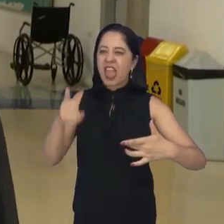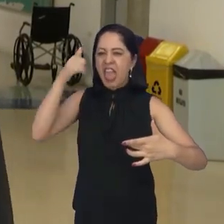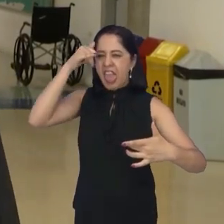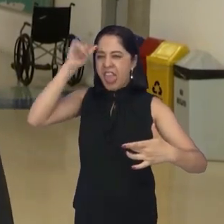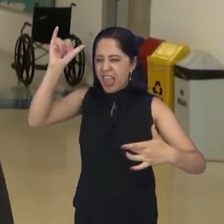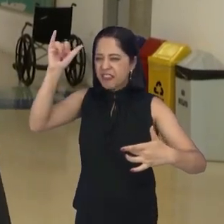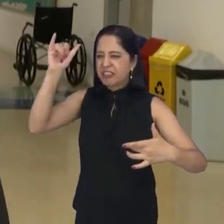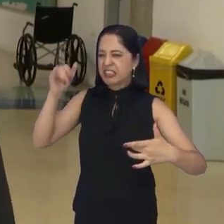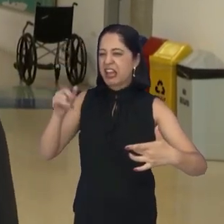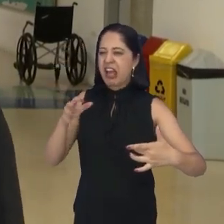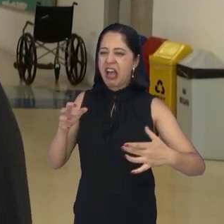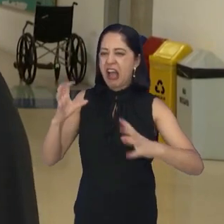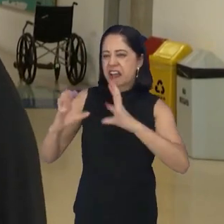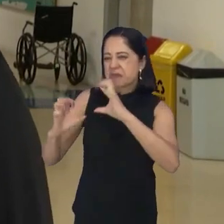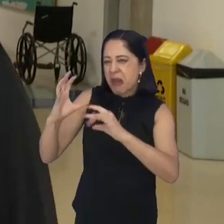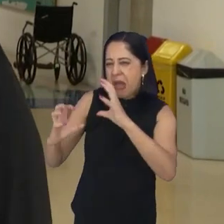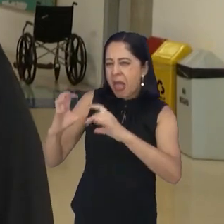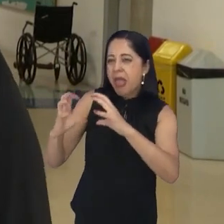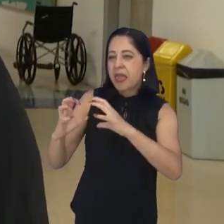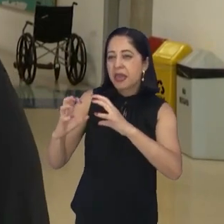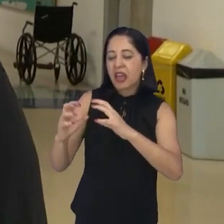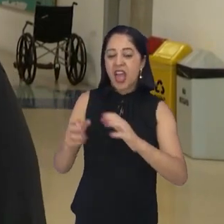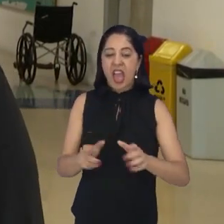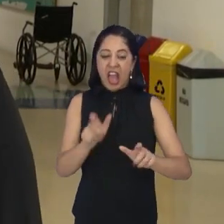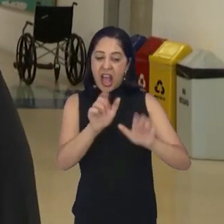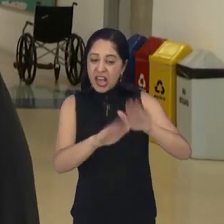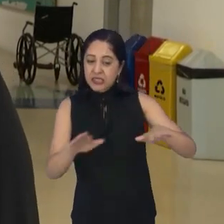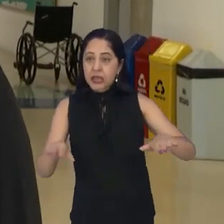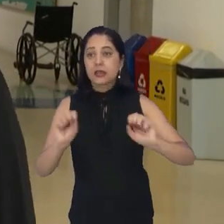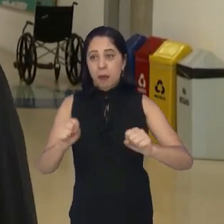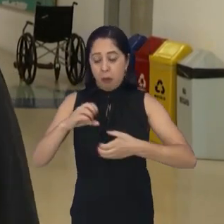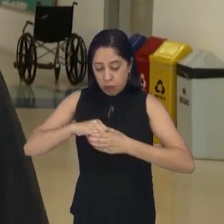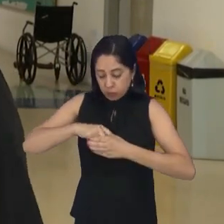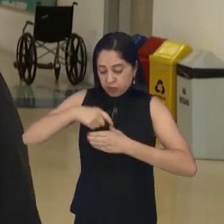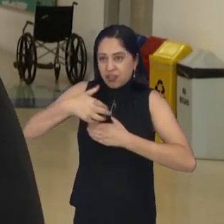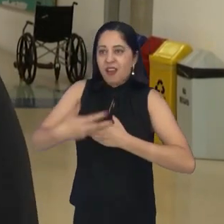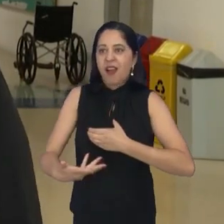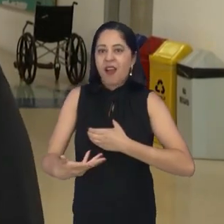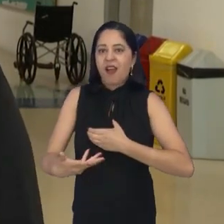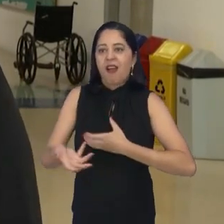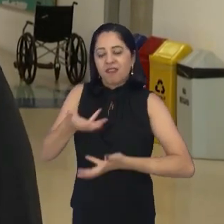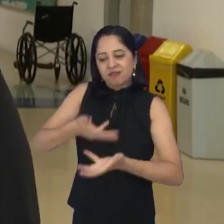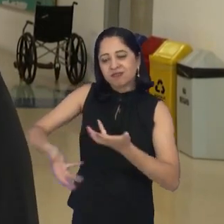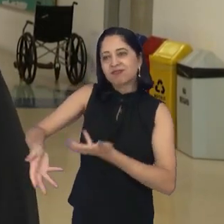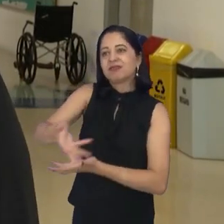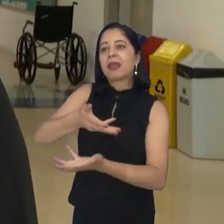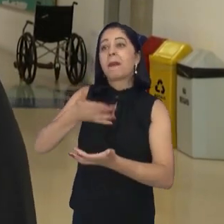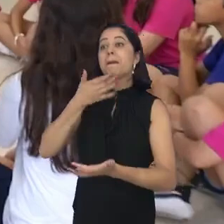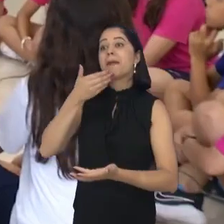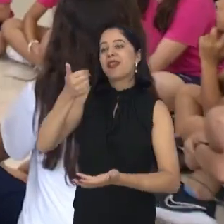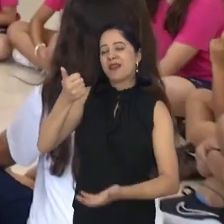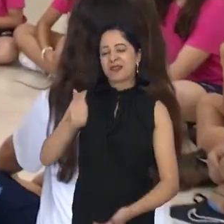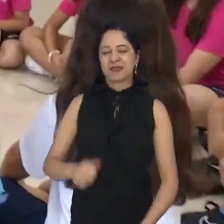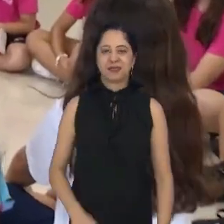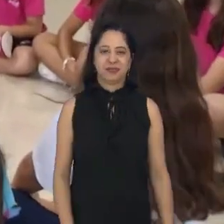menos intolerantes, que sabem falar algo que incomoda, e com isso as relações vão ficando mais saudáveis.